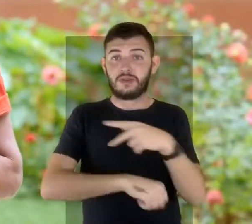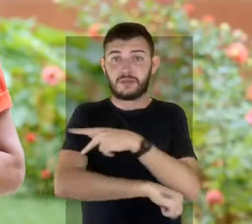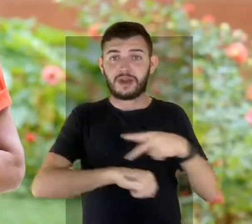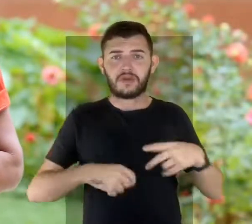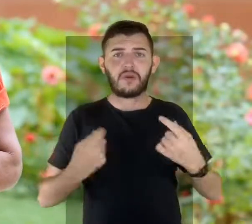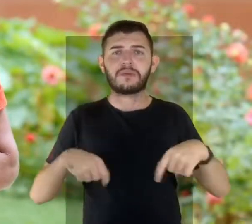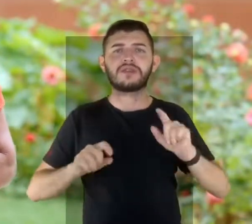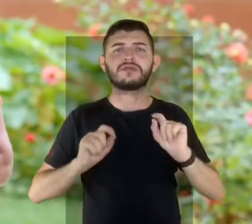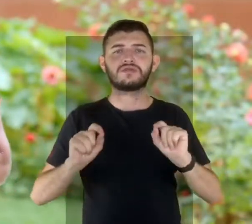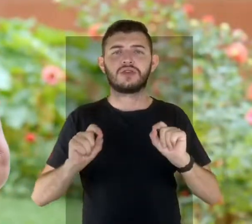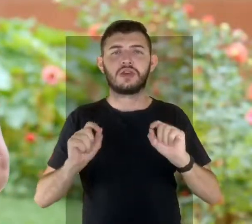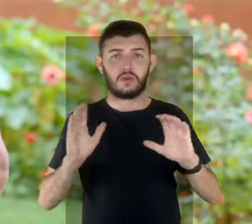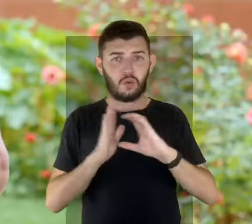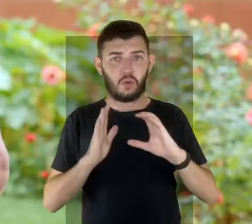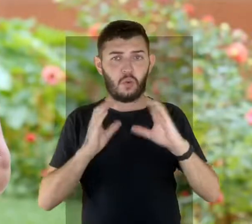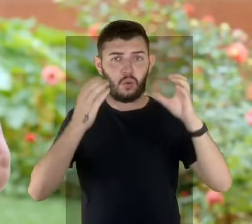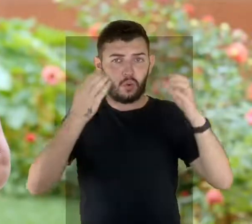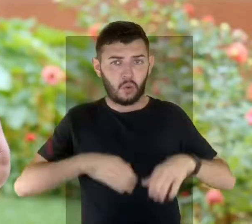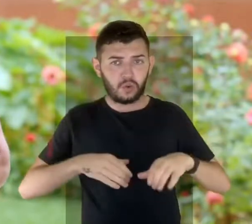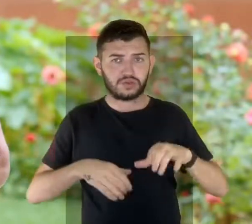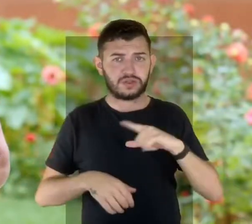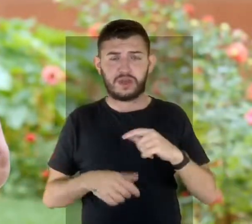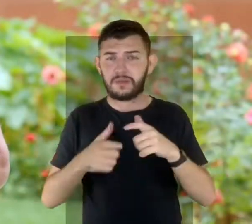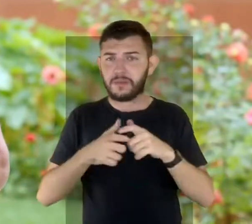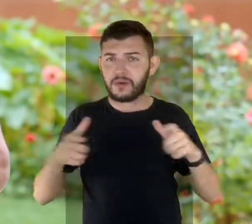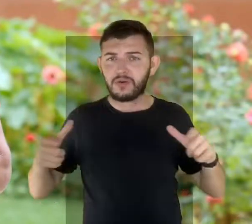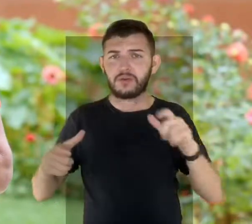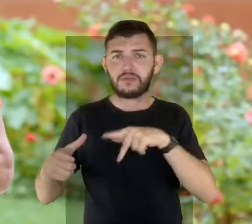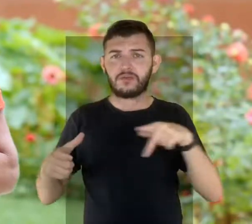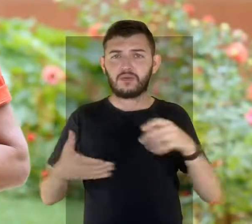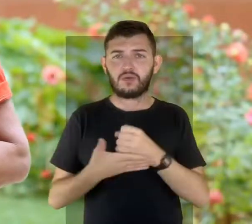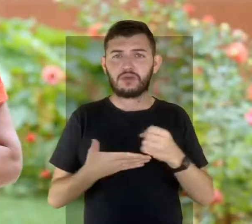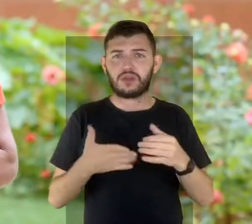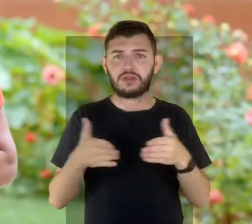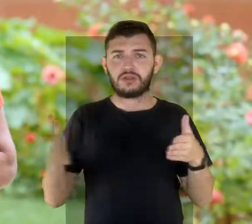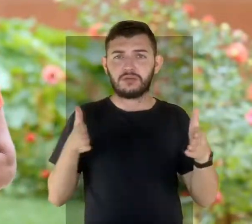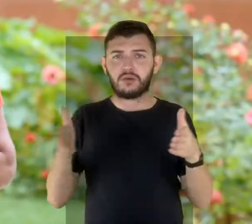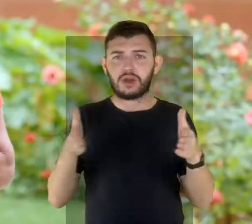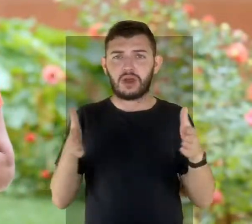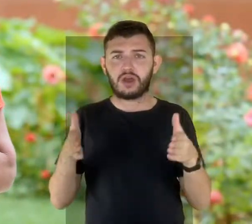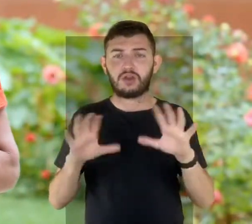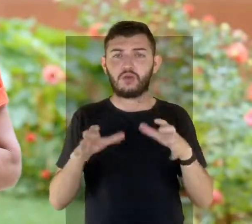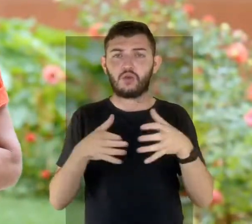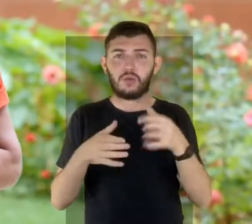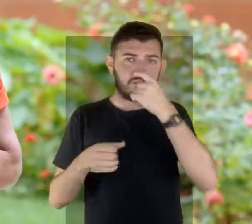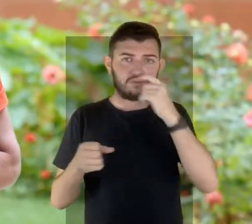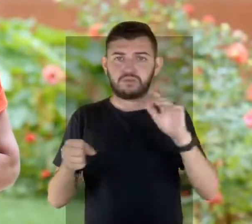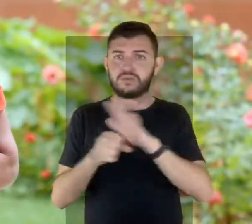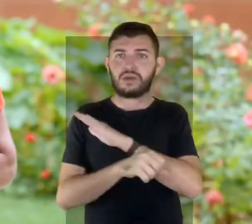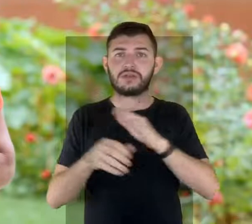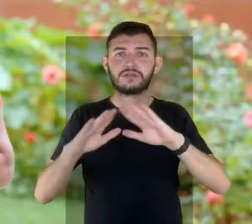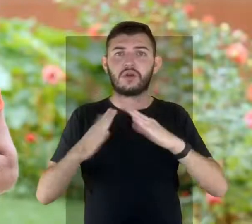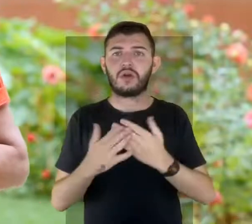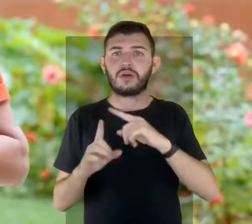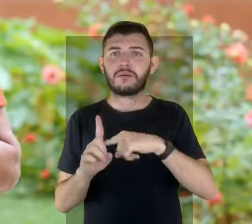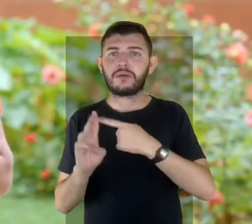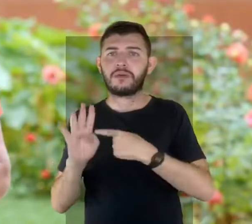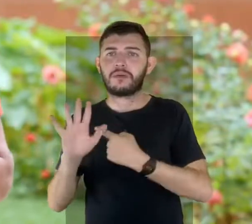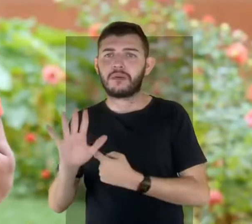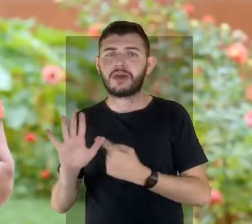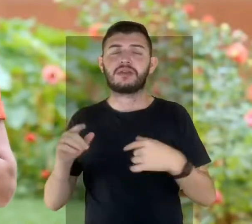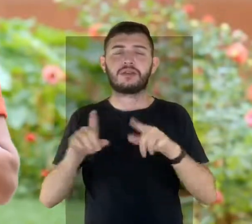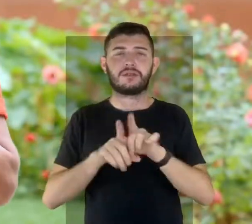no Paranuá? A gente precisa de mais concurso público, tem muitos professores de contrato temporário, as turmas superlotadas, precisamos de mais escolas,